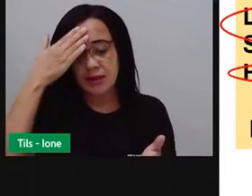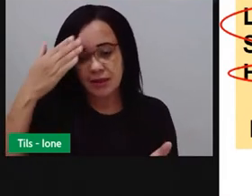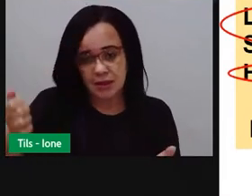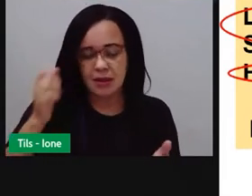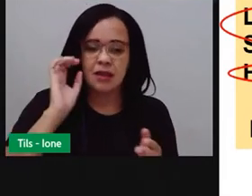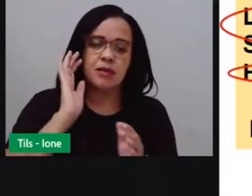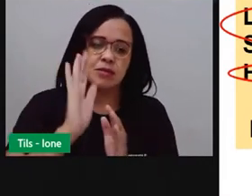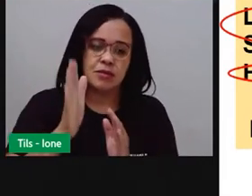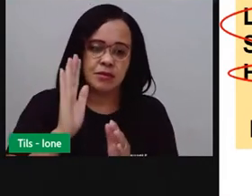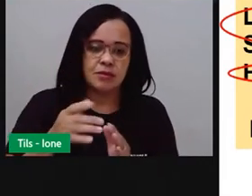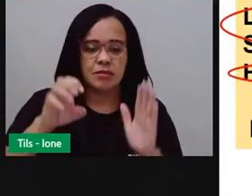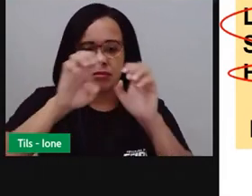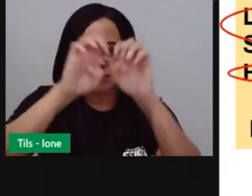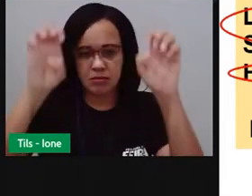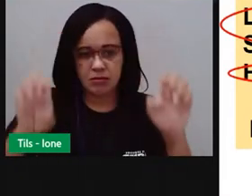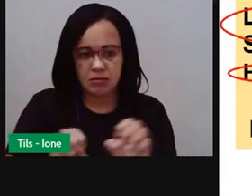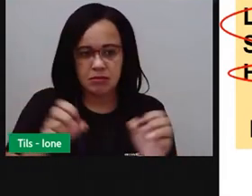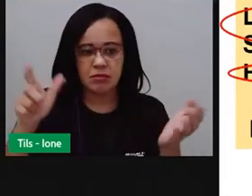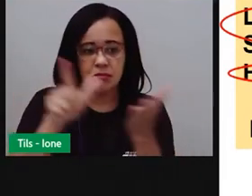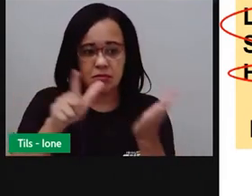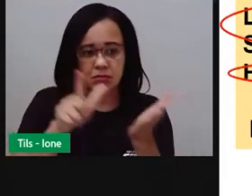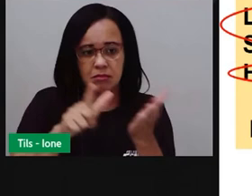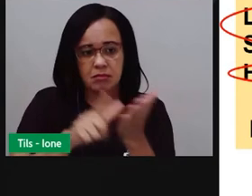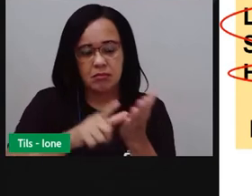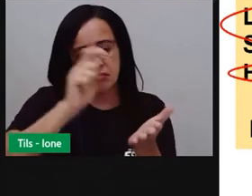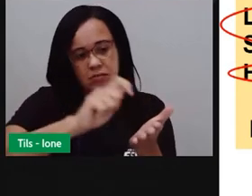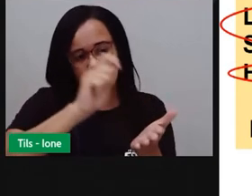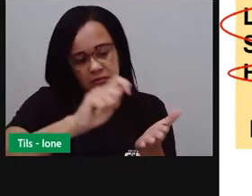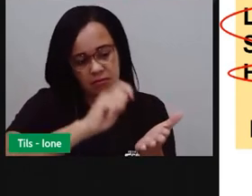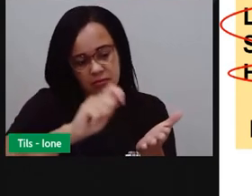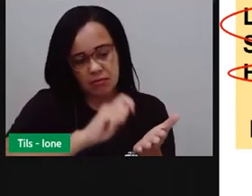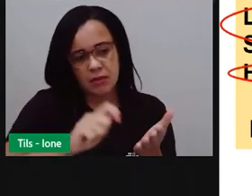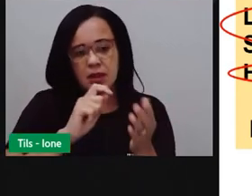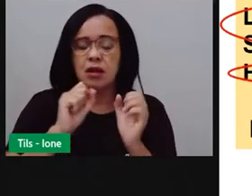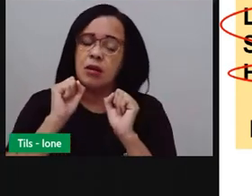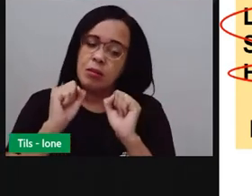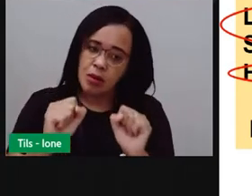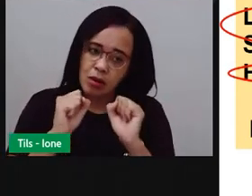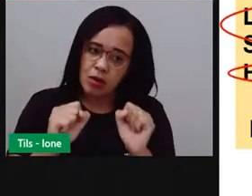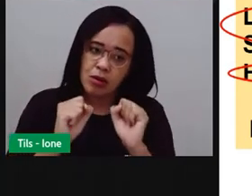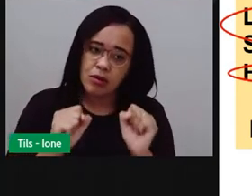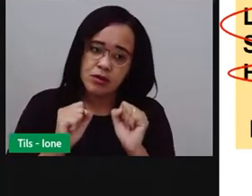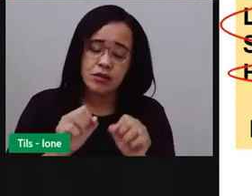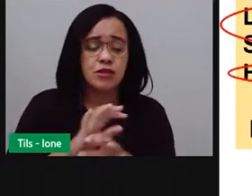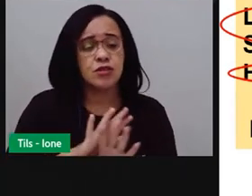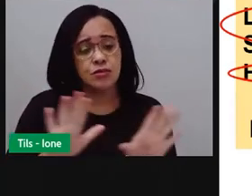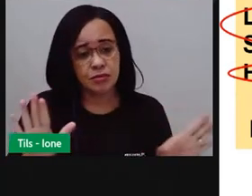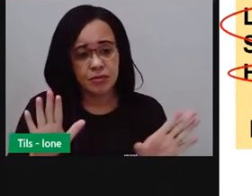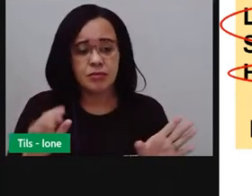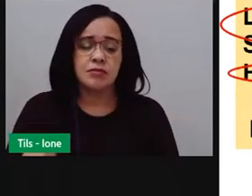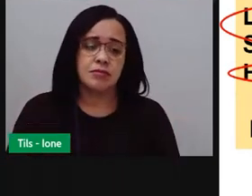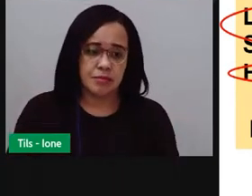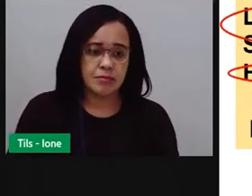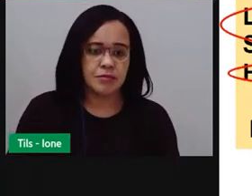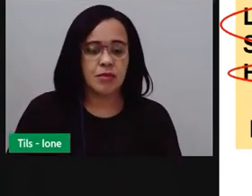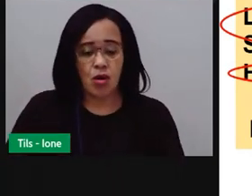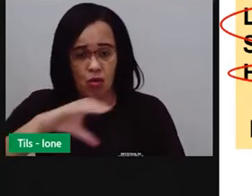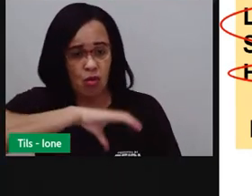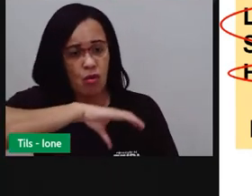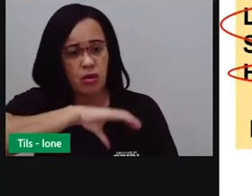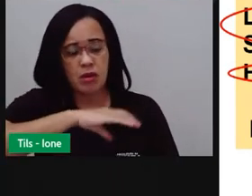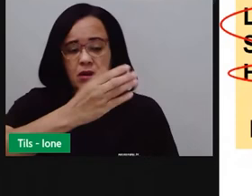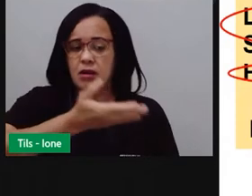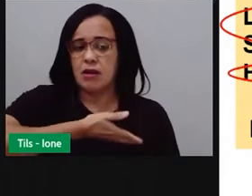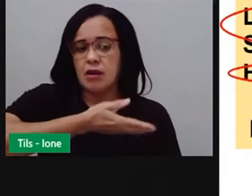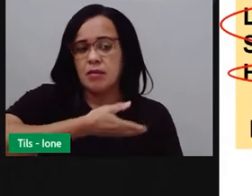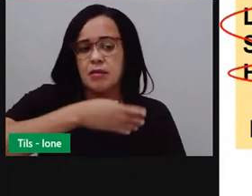como é a estrutura de um convite. Você já pode escrever um convite aí para algum colega,